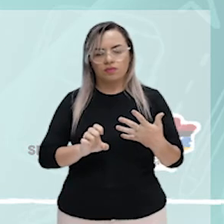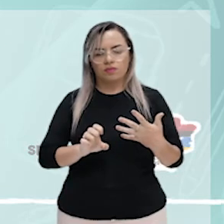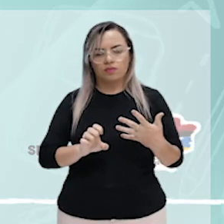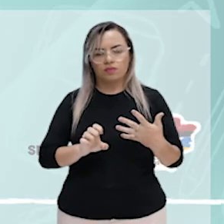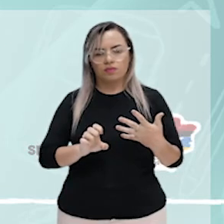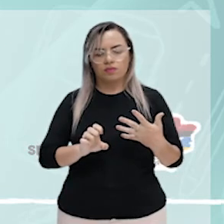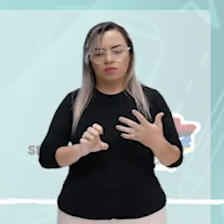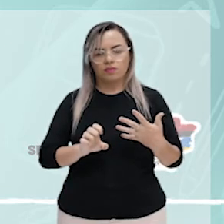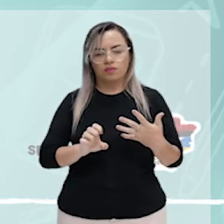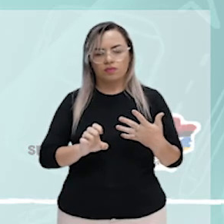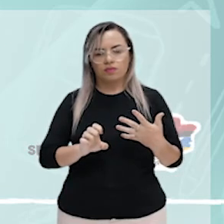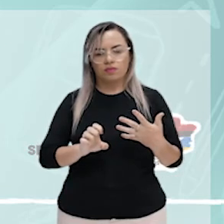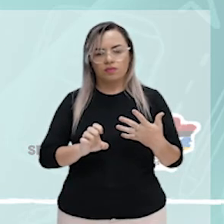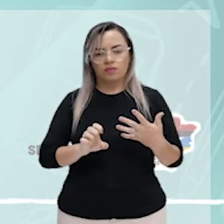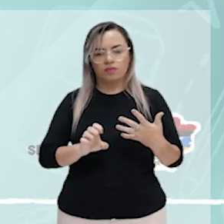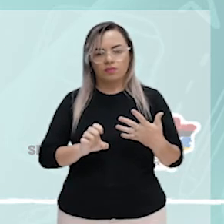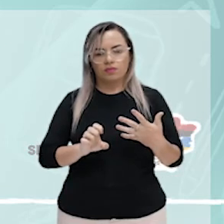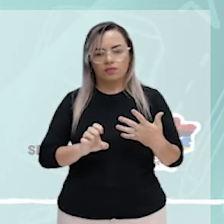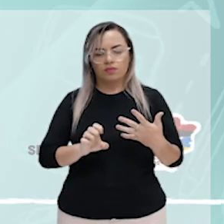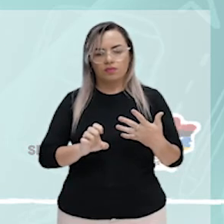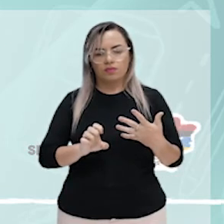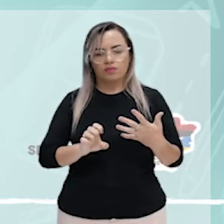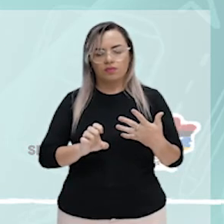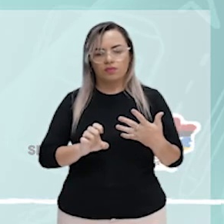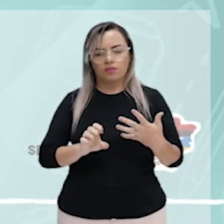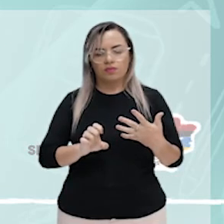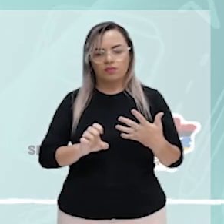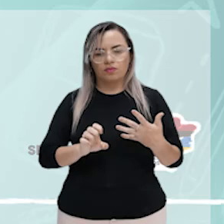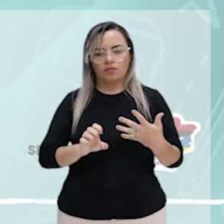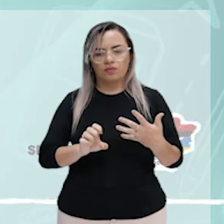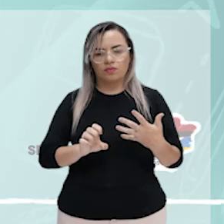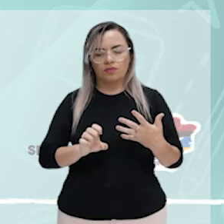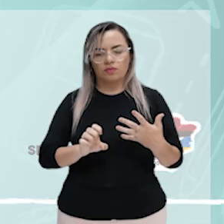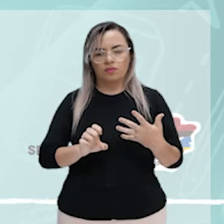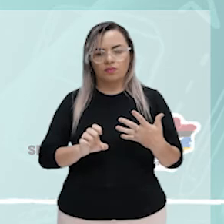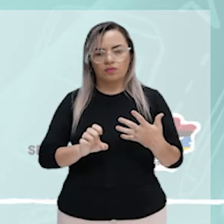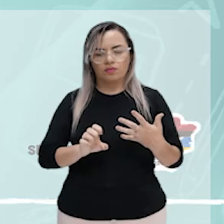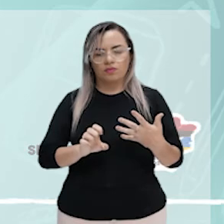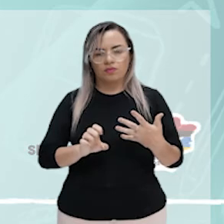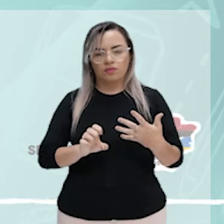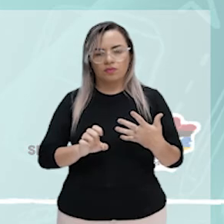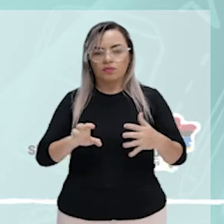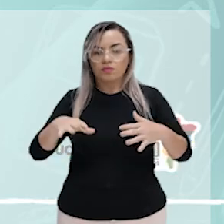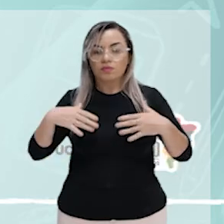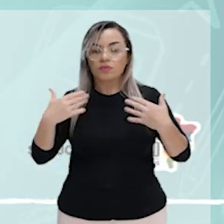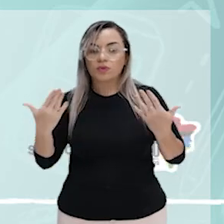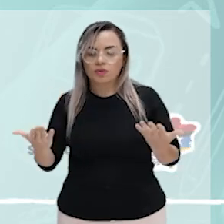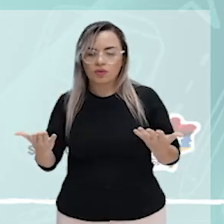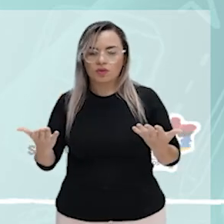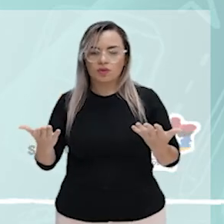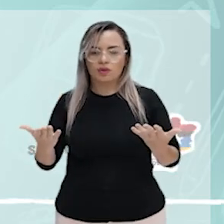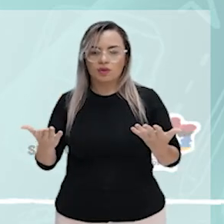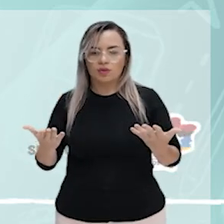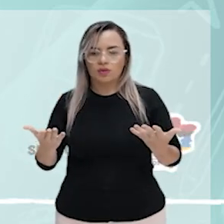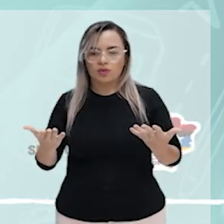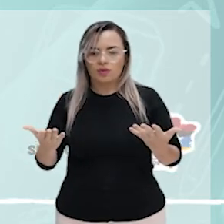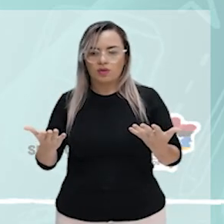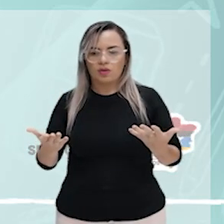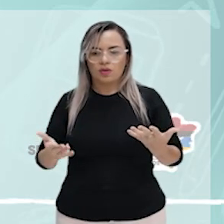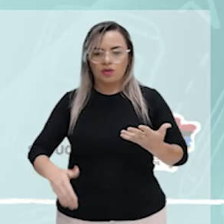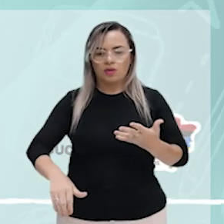banqueiros. Se cobrar juros é pecado, chamamos pecadores a todos os banqueiros. Então, vamos lá? Letra A.